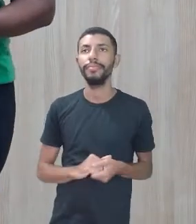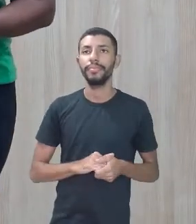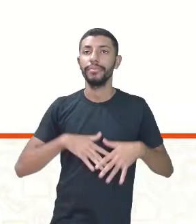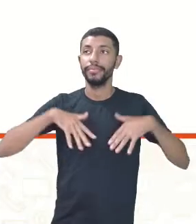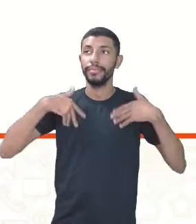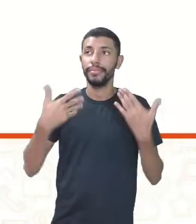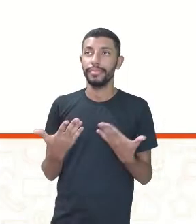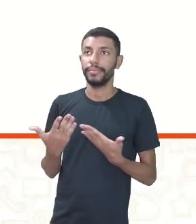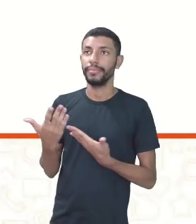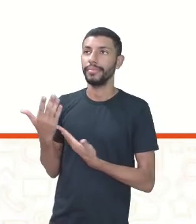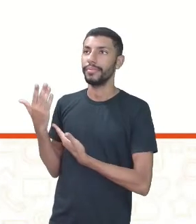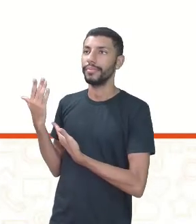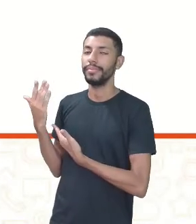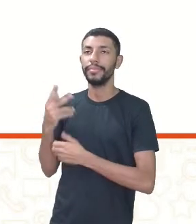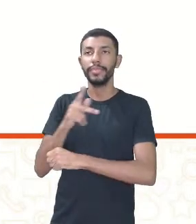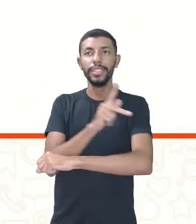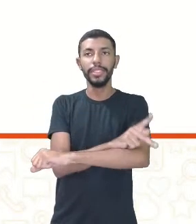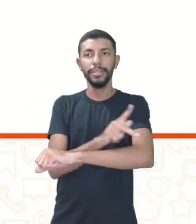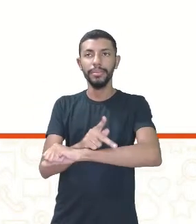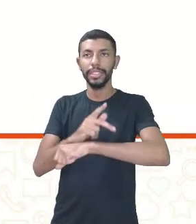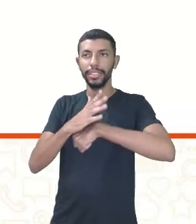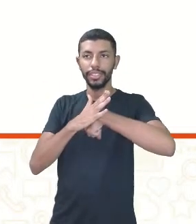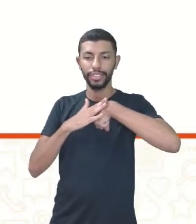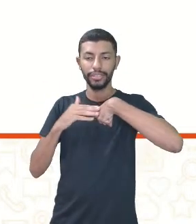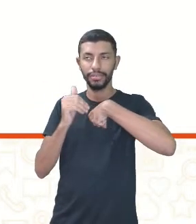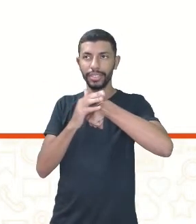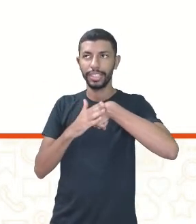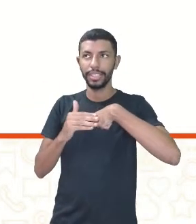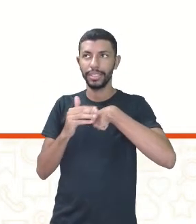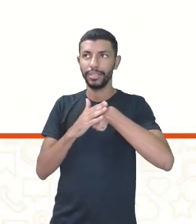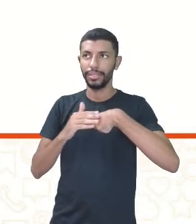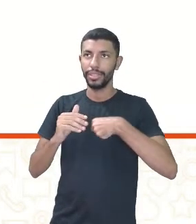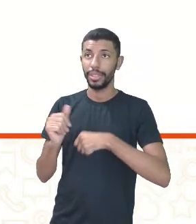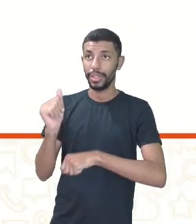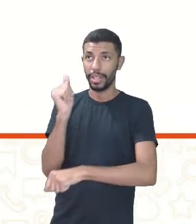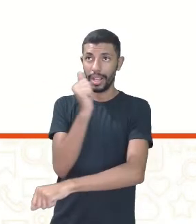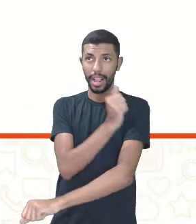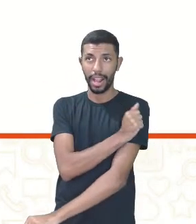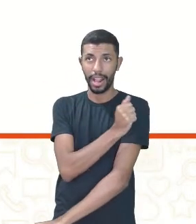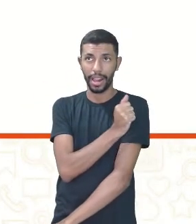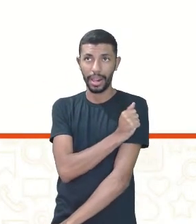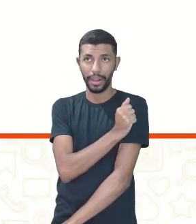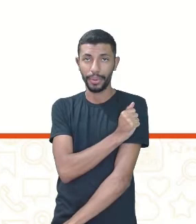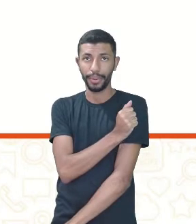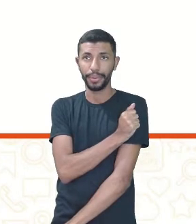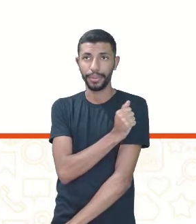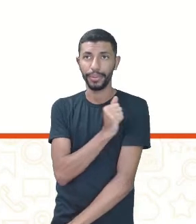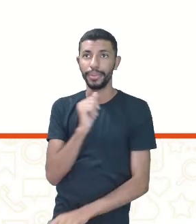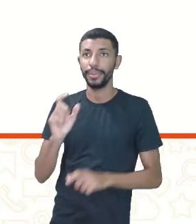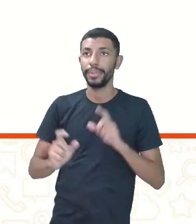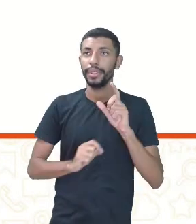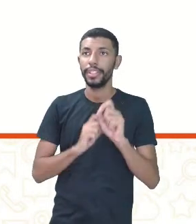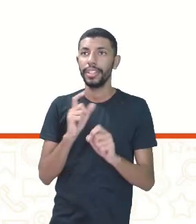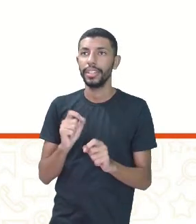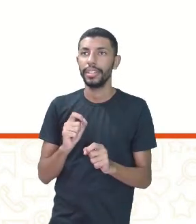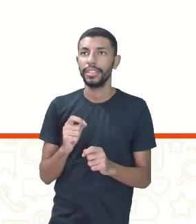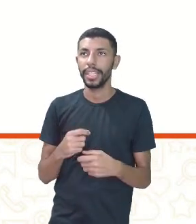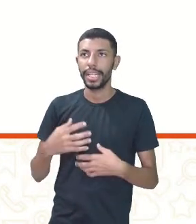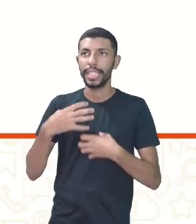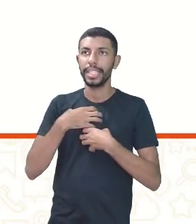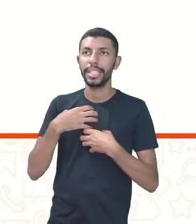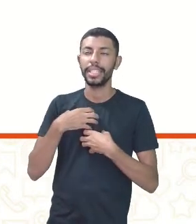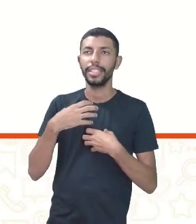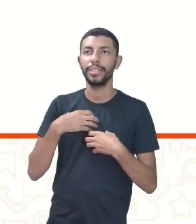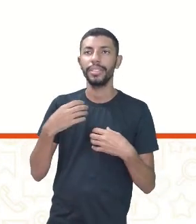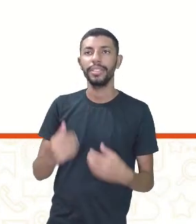Então, na pedagogia afetiva, os estudantes, eles vão se sentir dessa